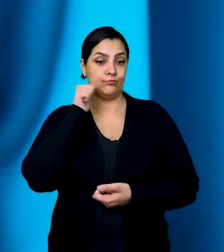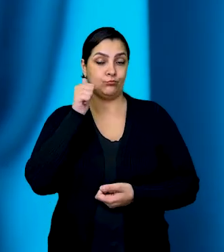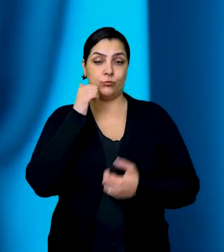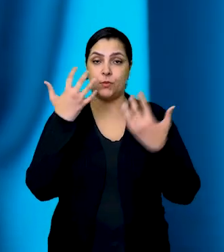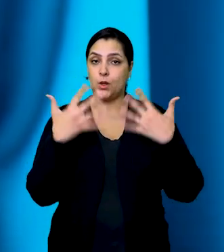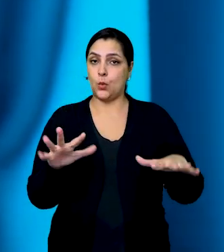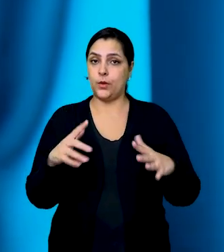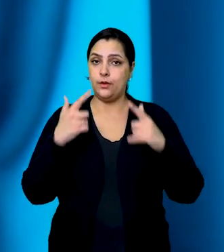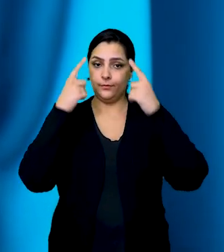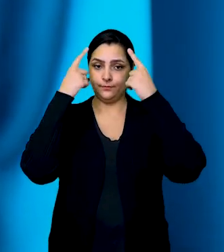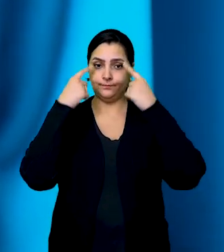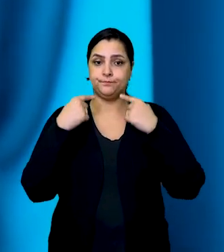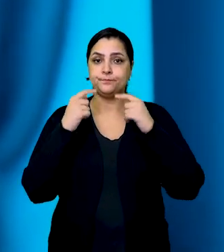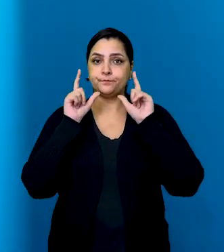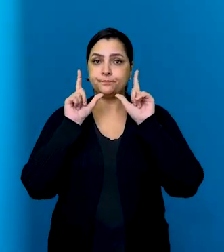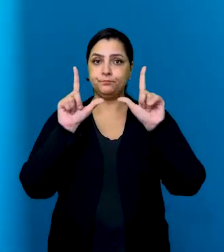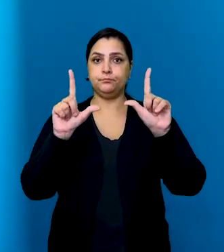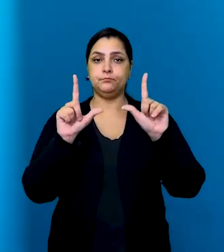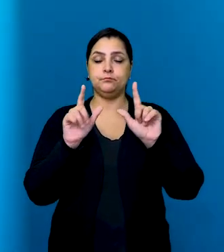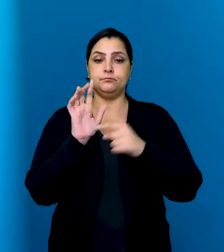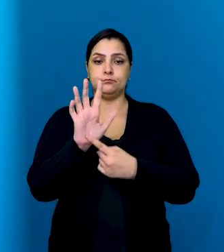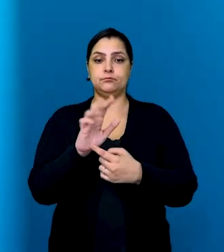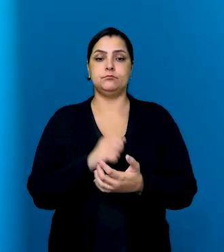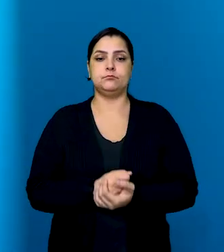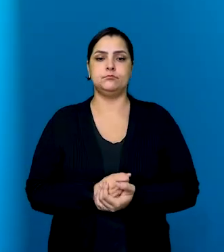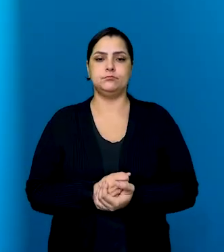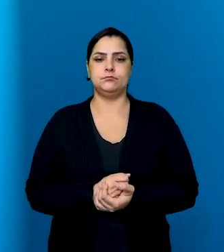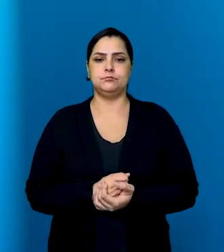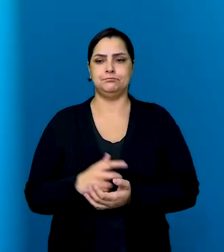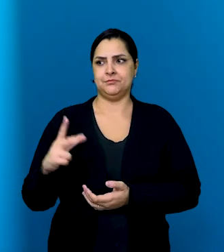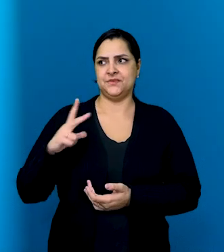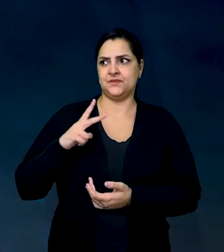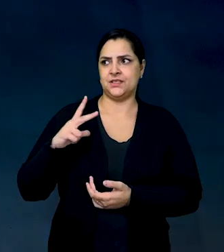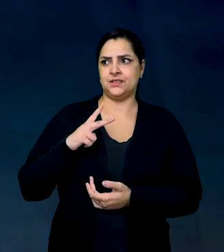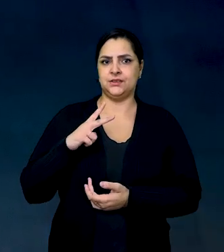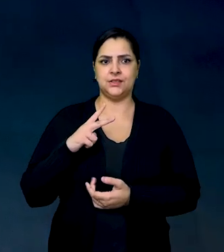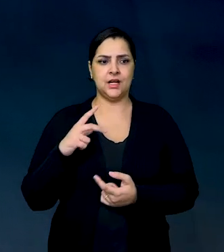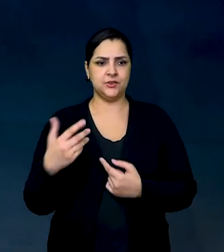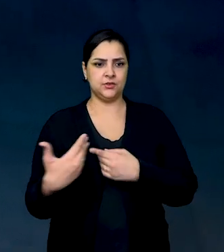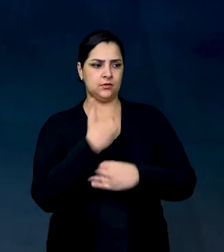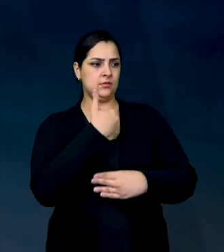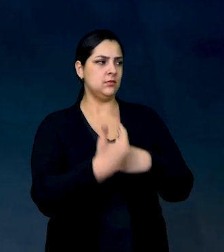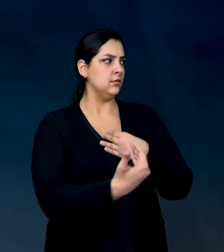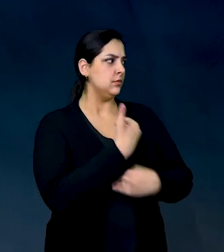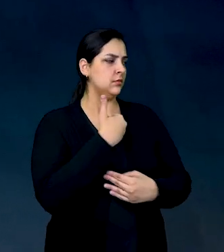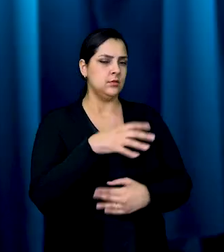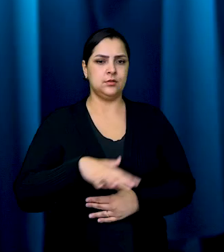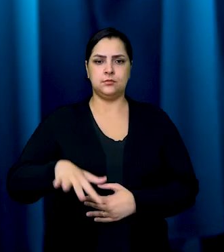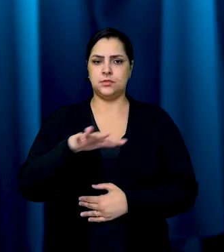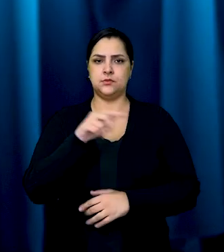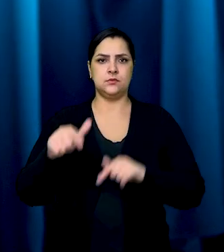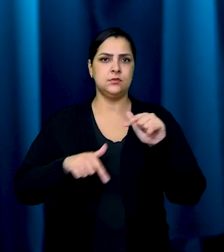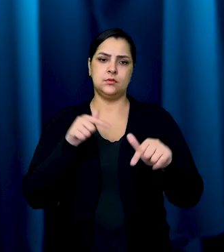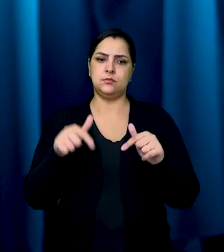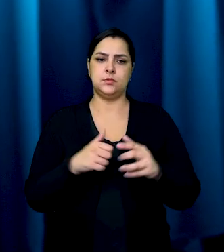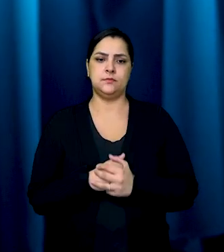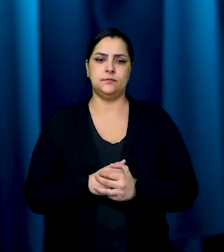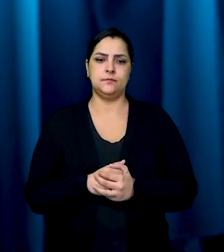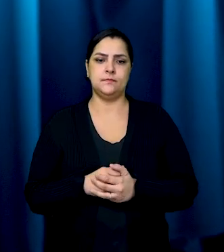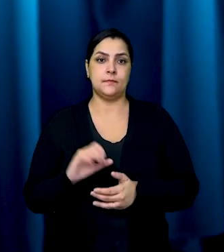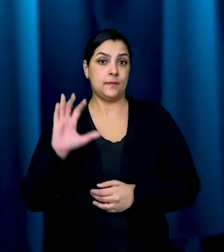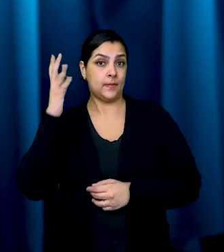Esta mulher, que prefere não ser identificada, enfrentou violações de privacidade no ambiente de trabalho. Já chegou